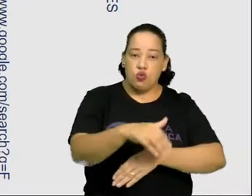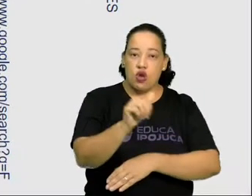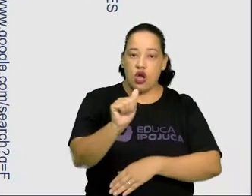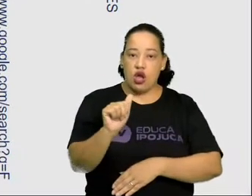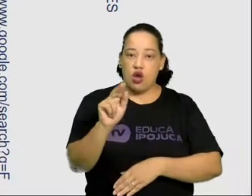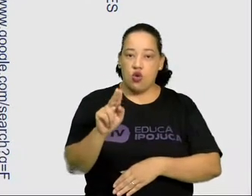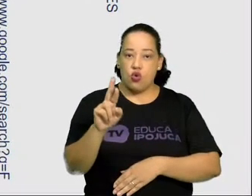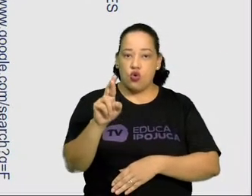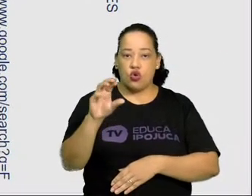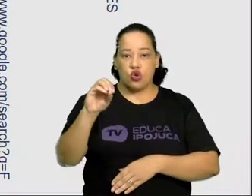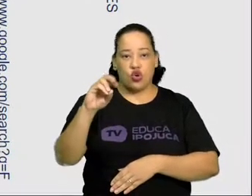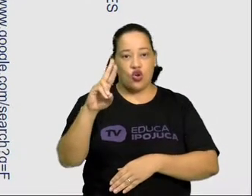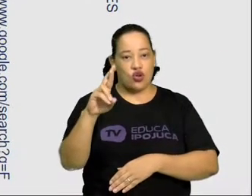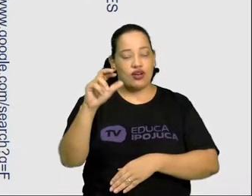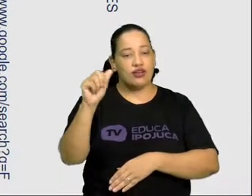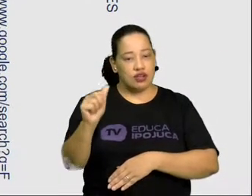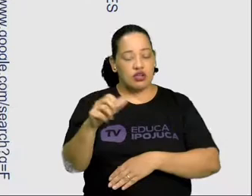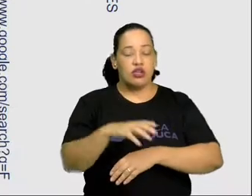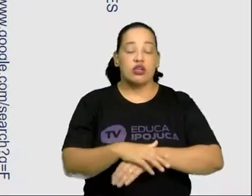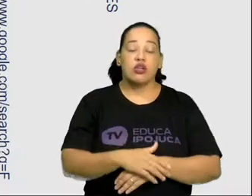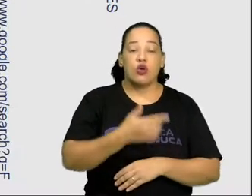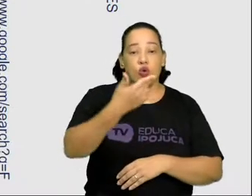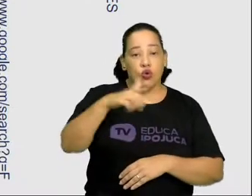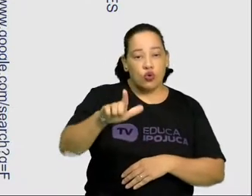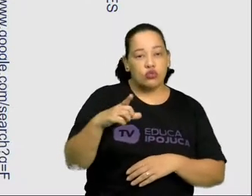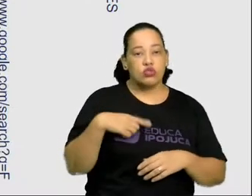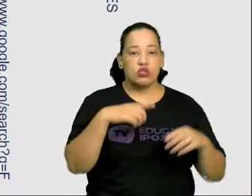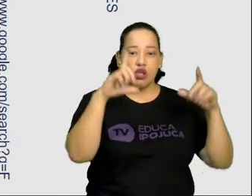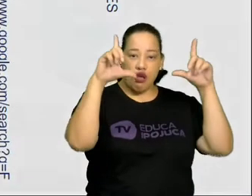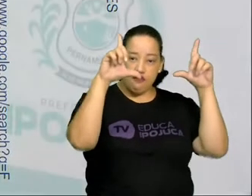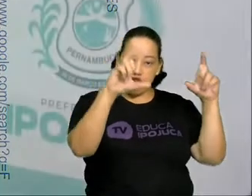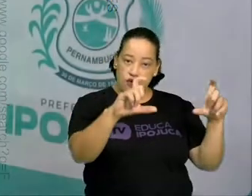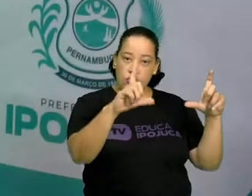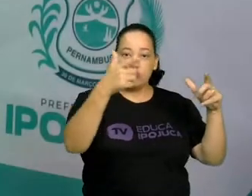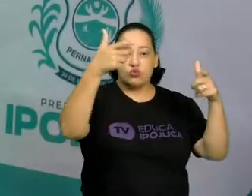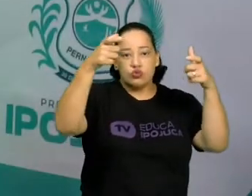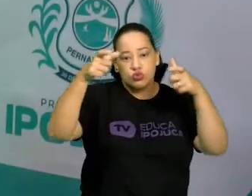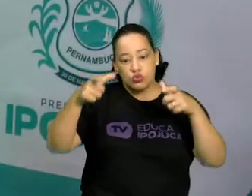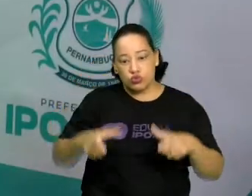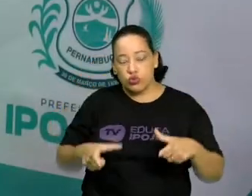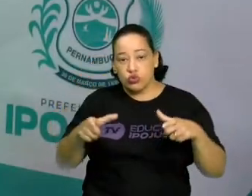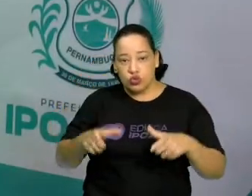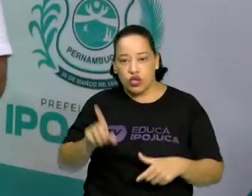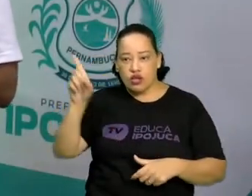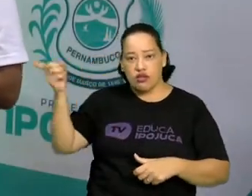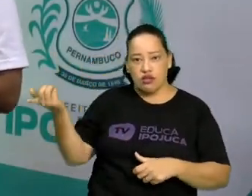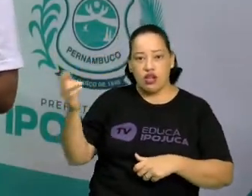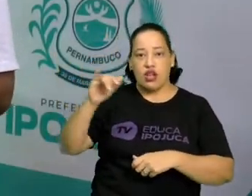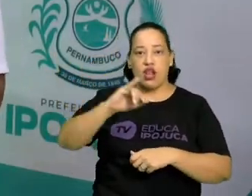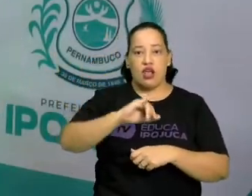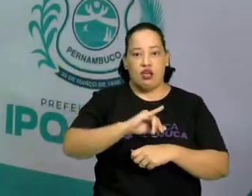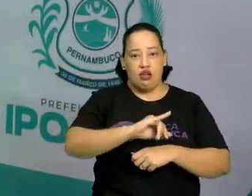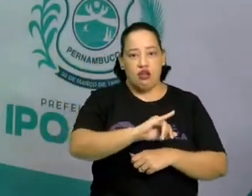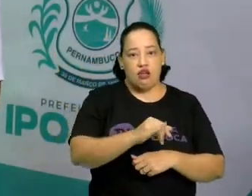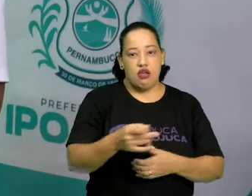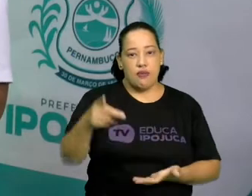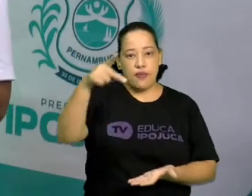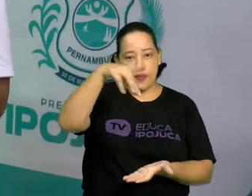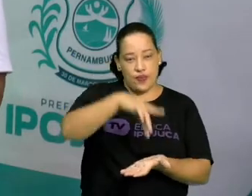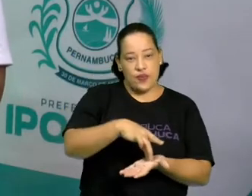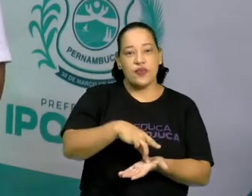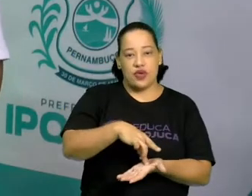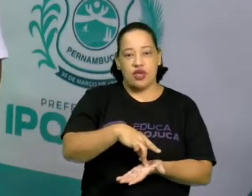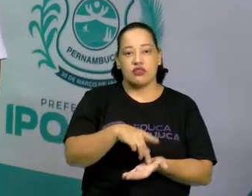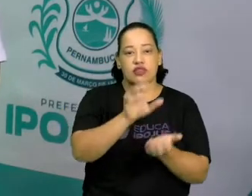fotografia, uma fotografia que pega ali o Marco Zé. Então essas três perspectivas aqui de imagens, todas